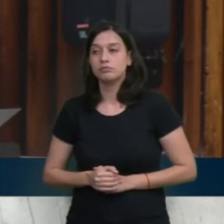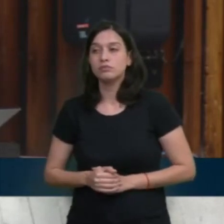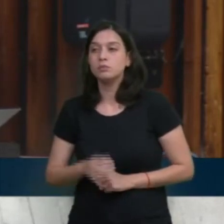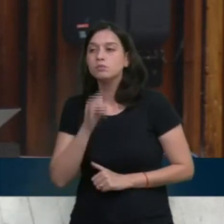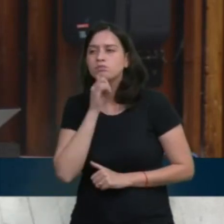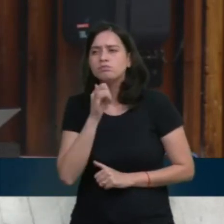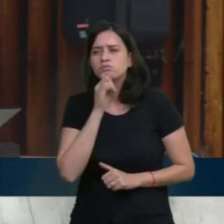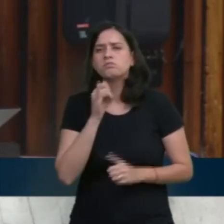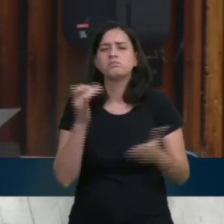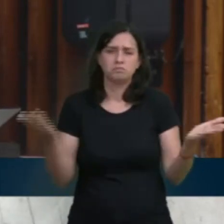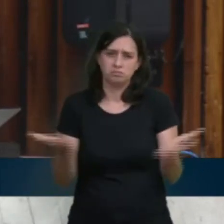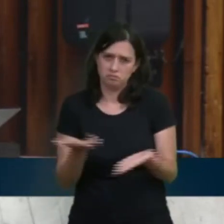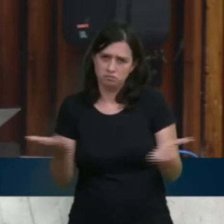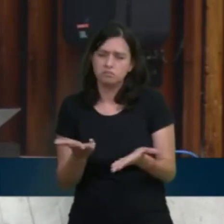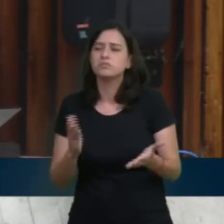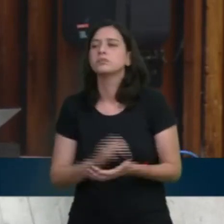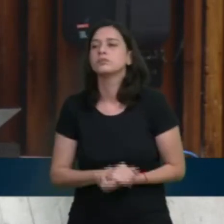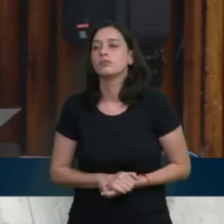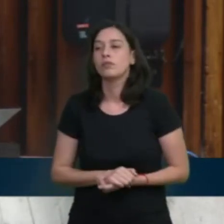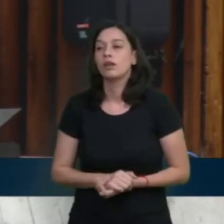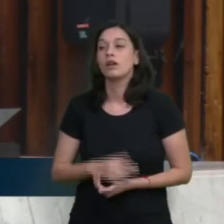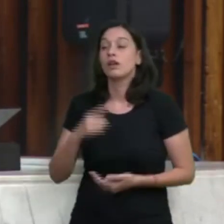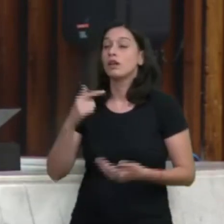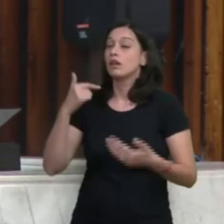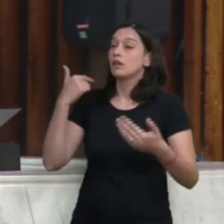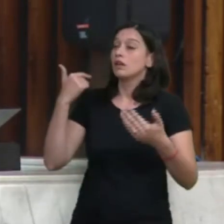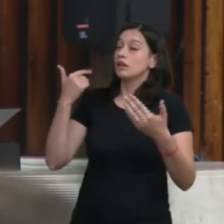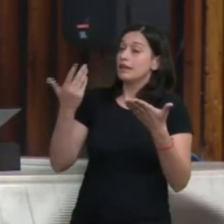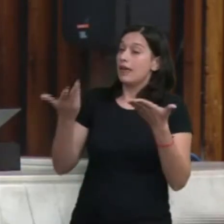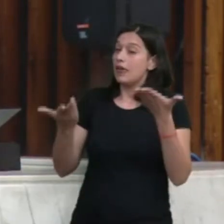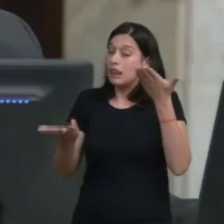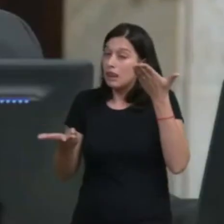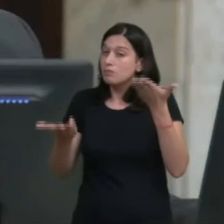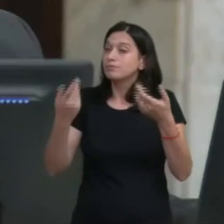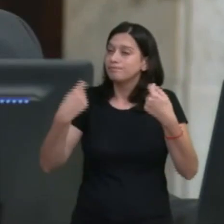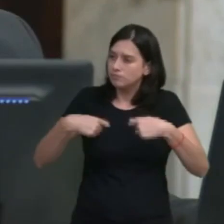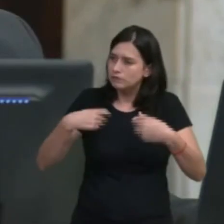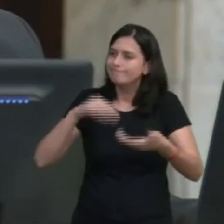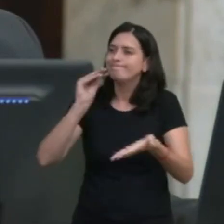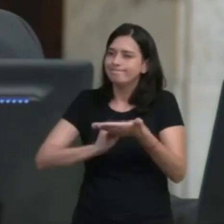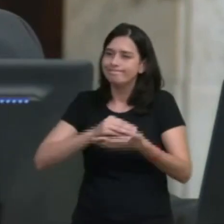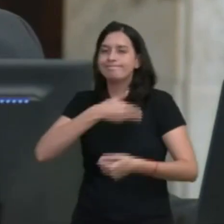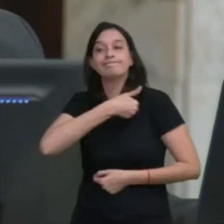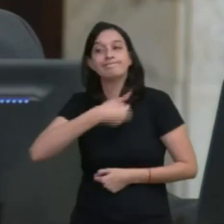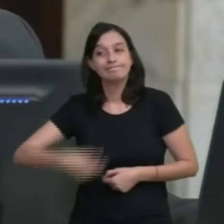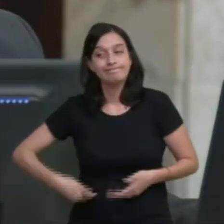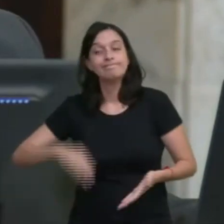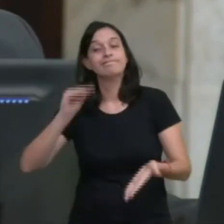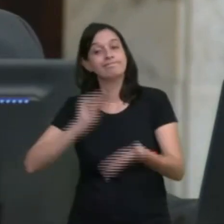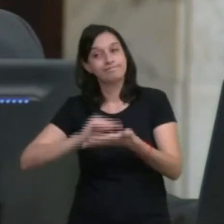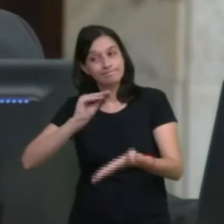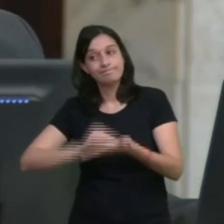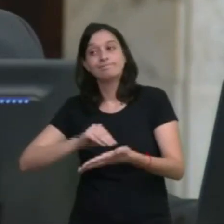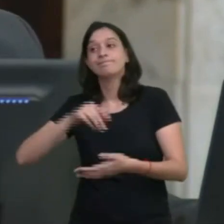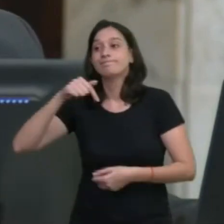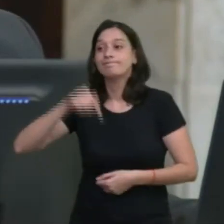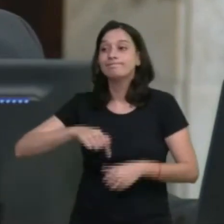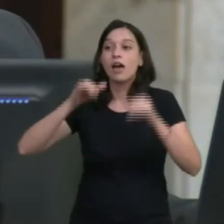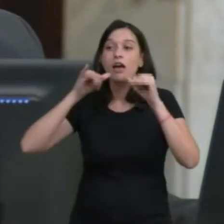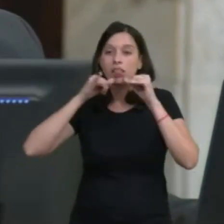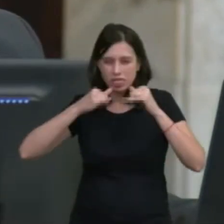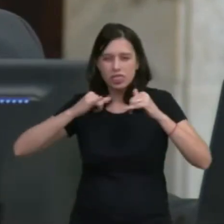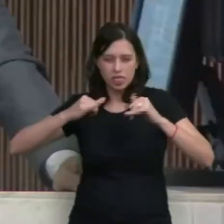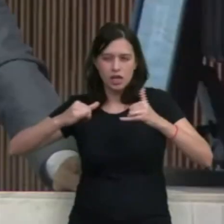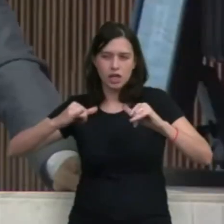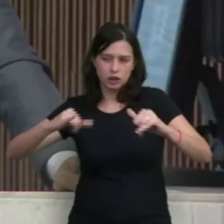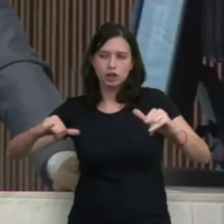é a prudência que falta ao governo do Estado. A energia elétrica no Paraná vai ficar 1% mais